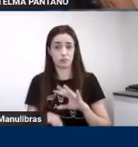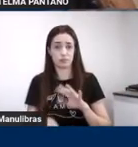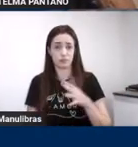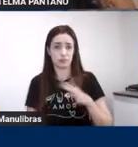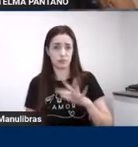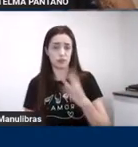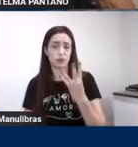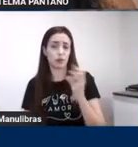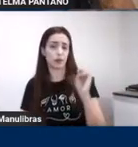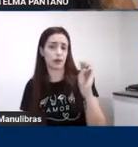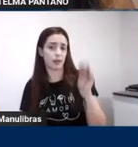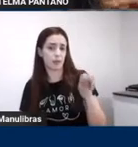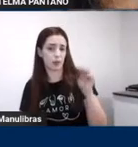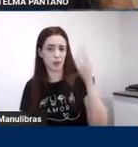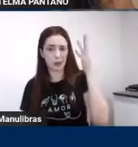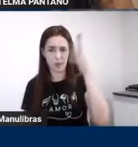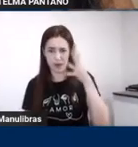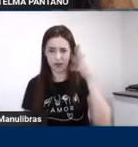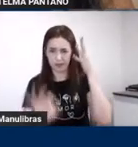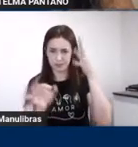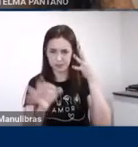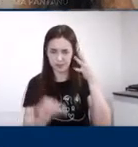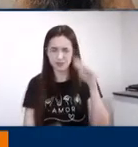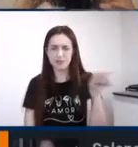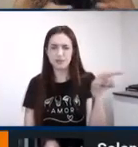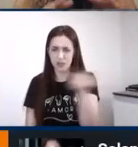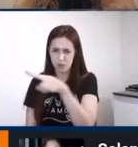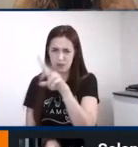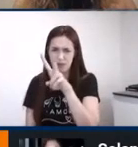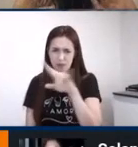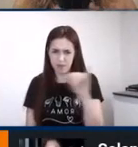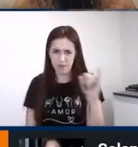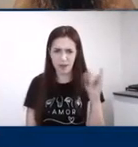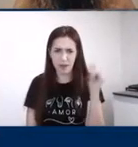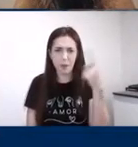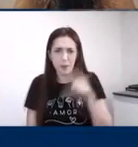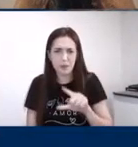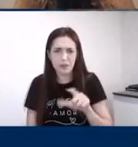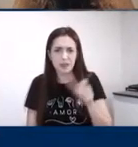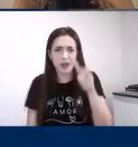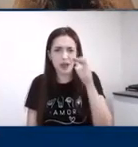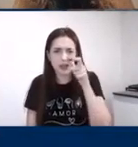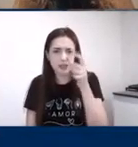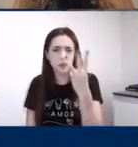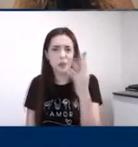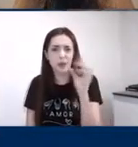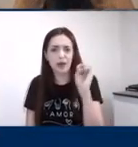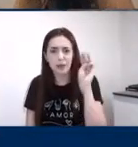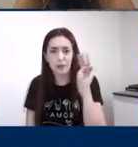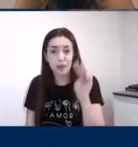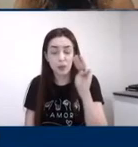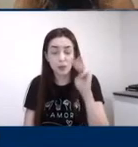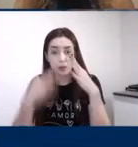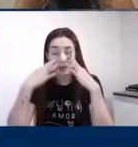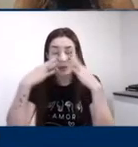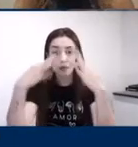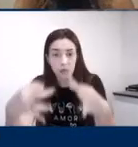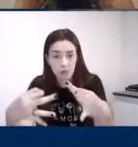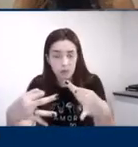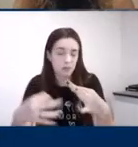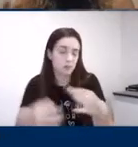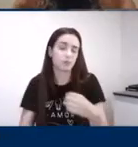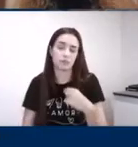minutos. Será que vocês conseguem passar 40 minutos atentos a essa aula? Com certeza não.